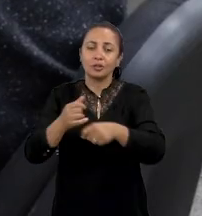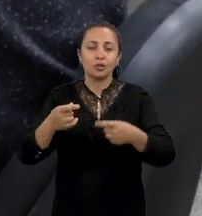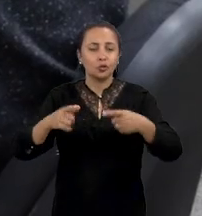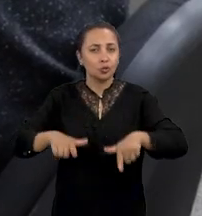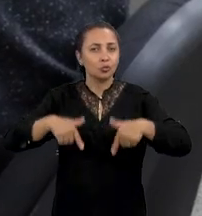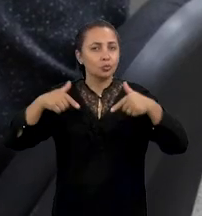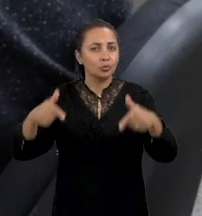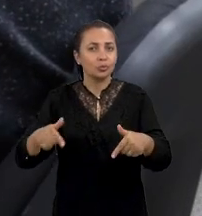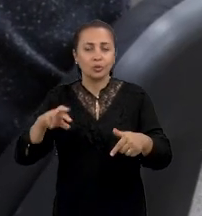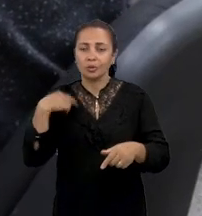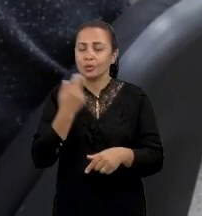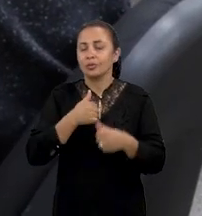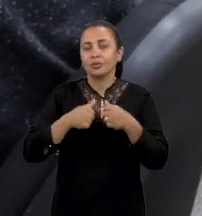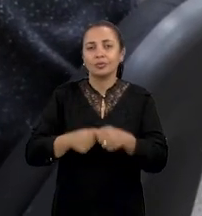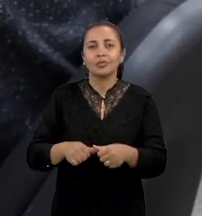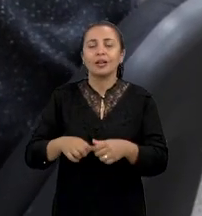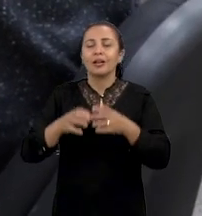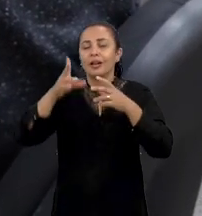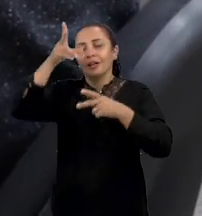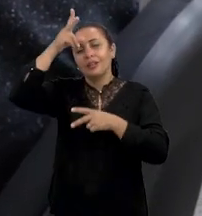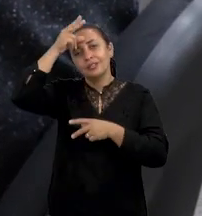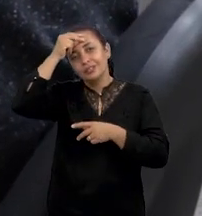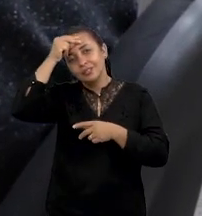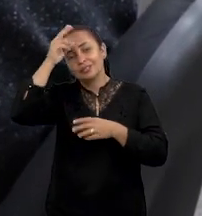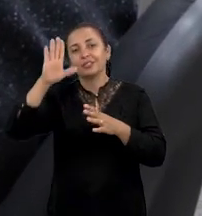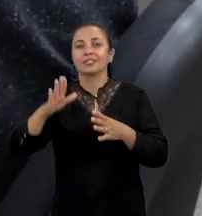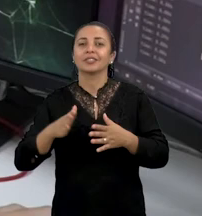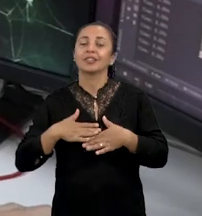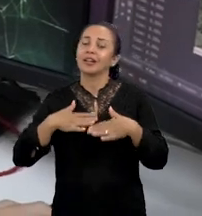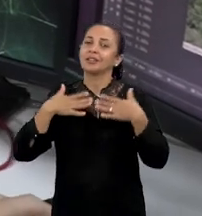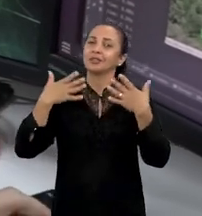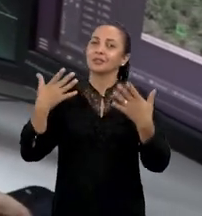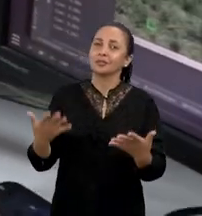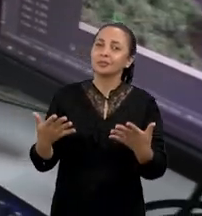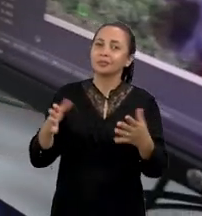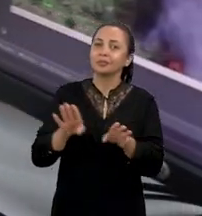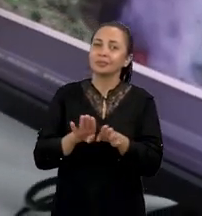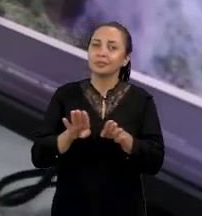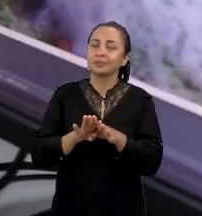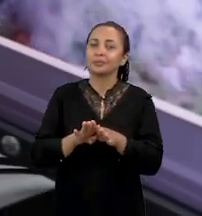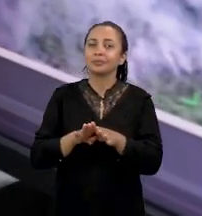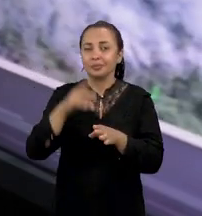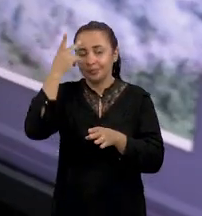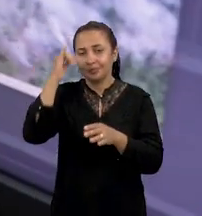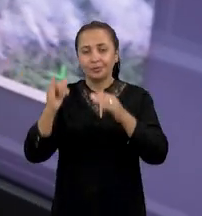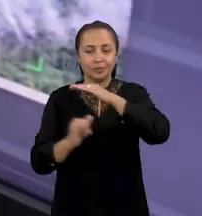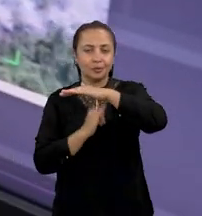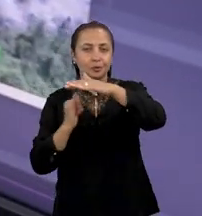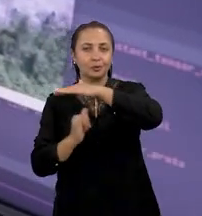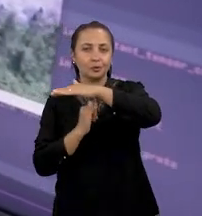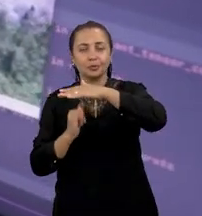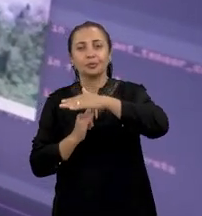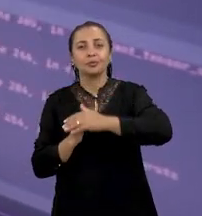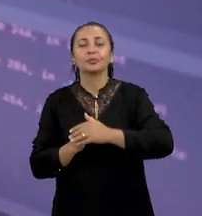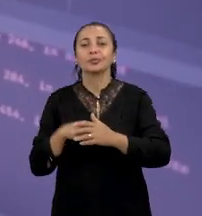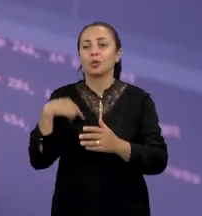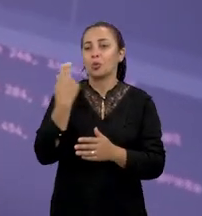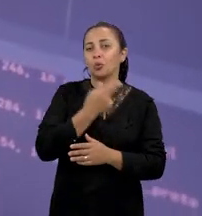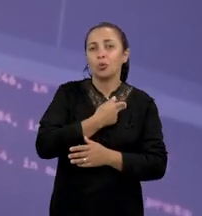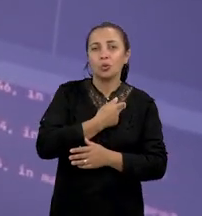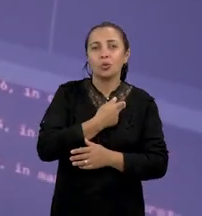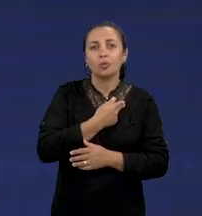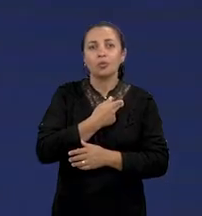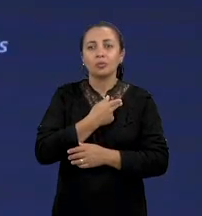Então, gente fica muito satisfeito. Isso desperta a instituição para que